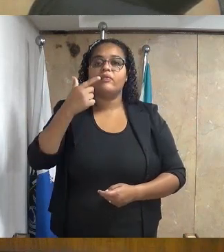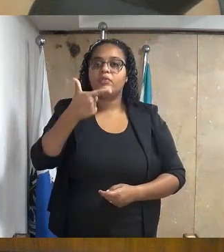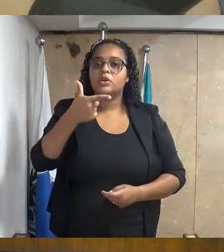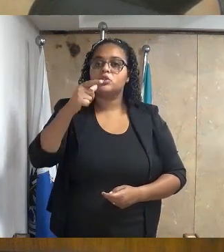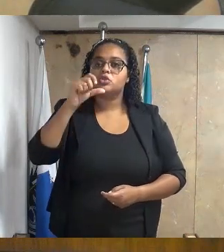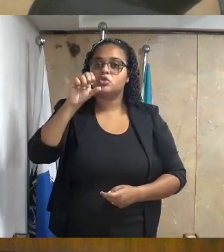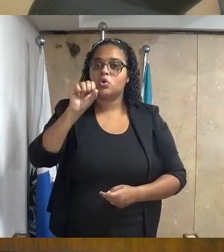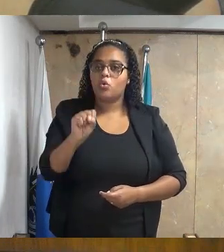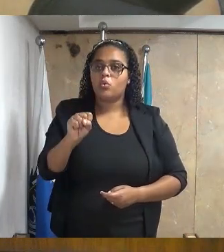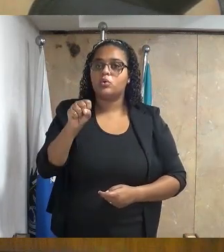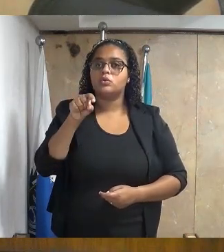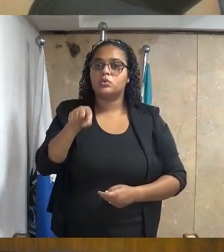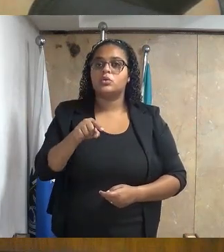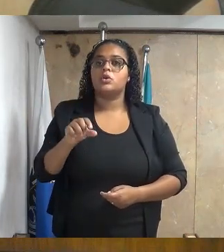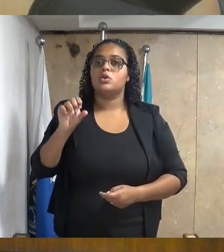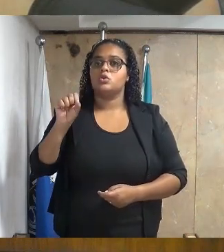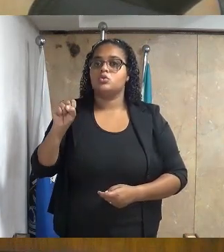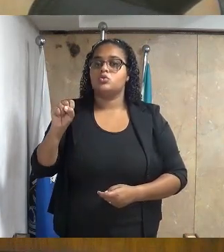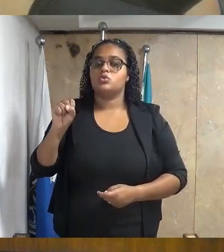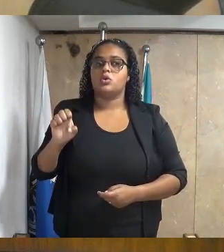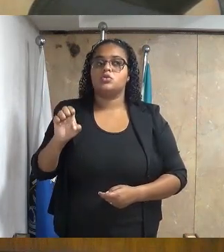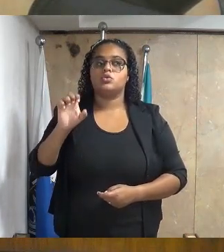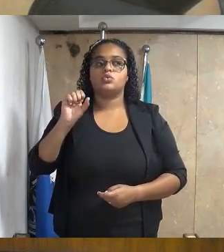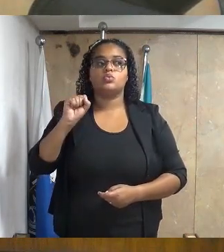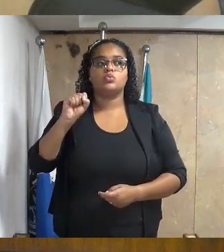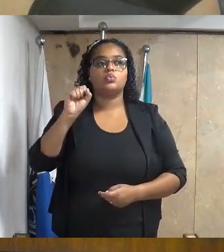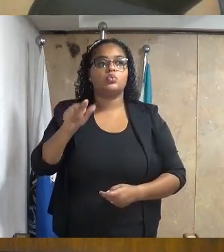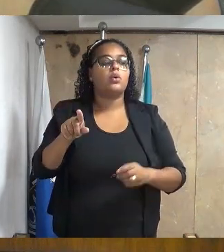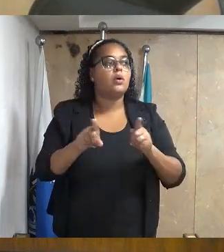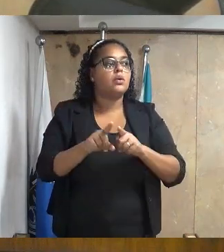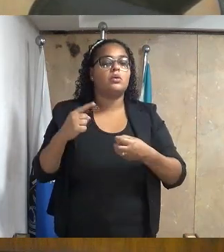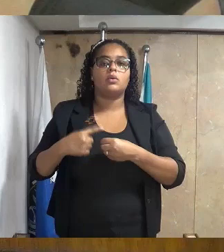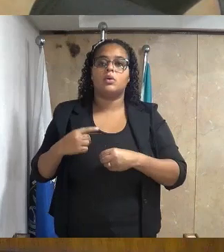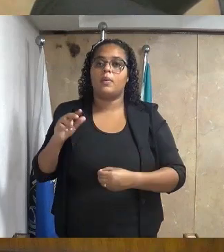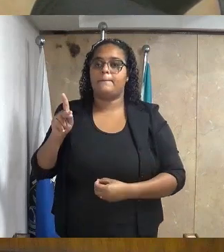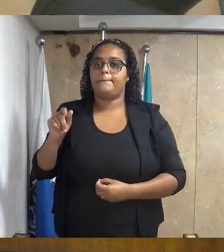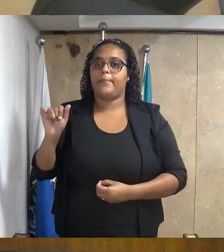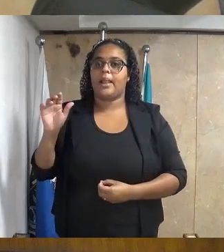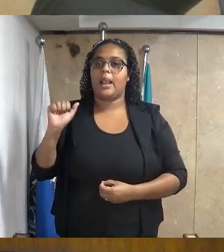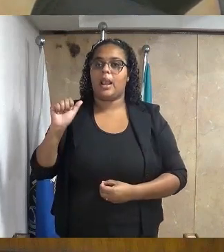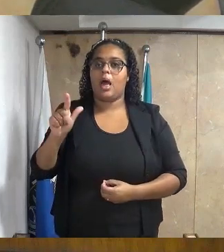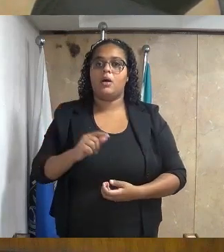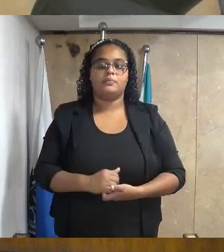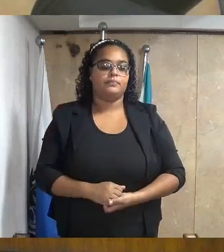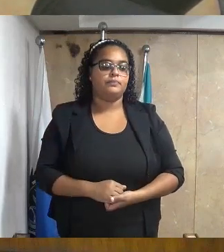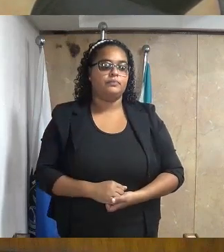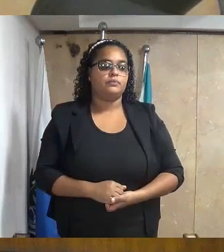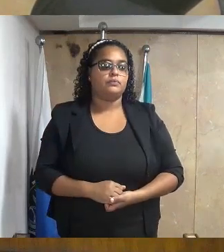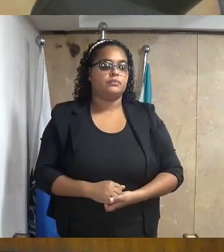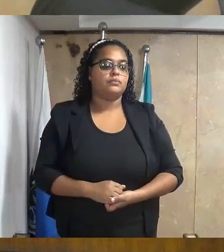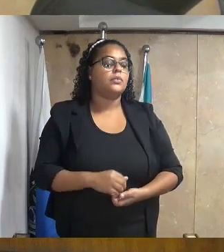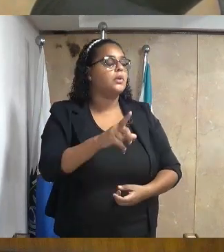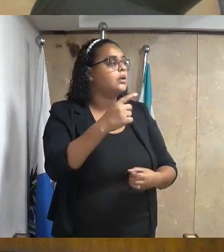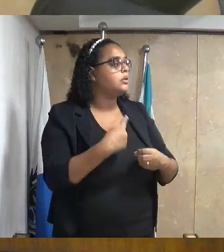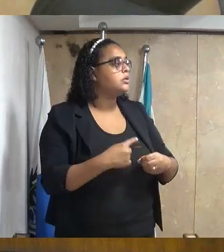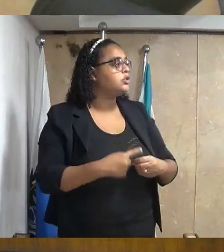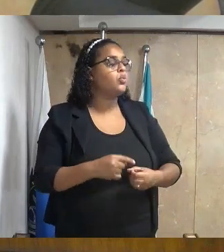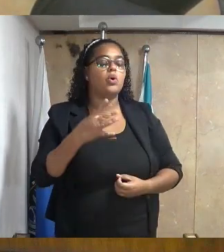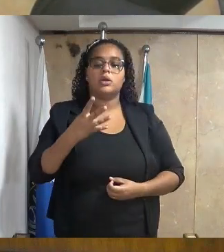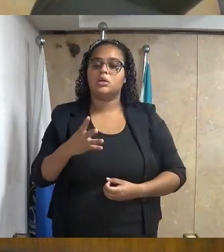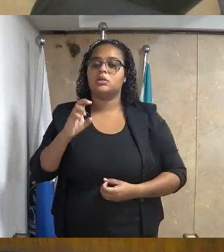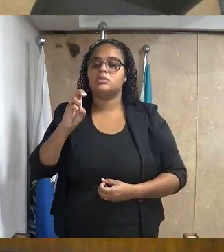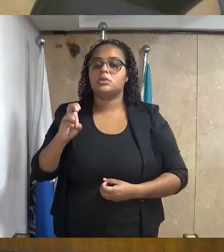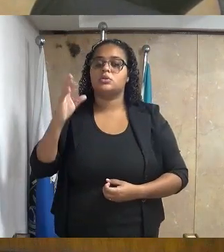Loteria Sorte Sua, bairro Pilar, segundo distrito deste município. Indicação número 47,